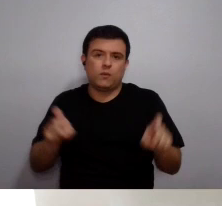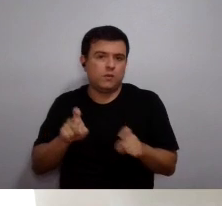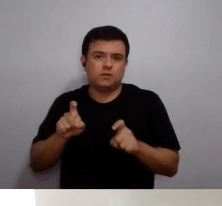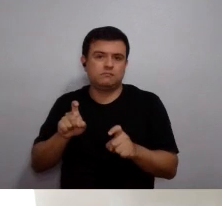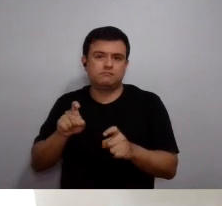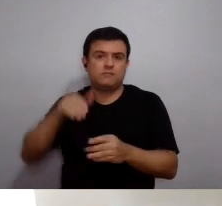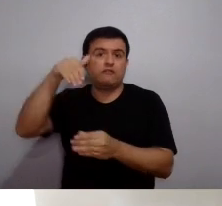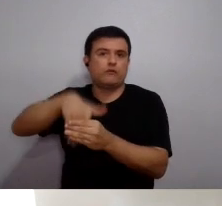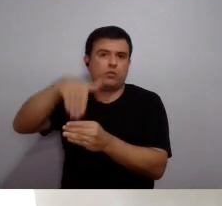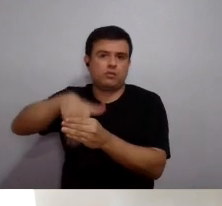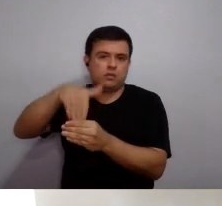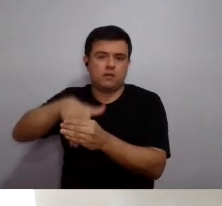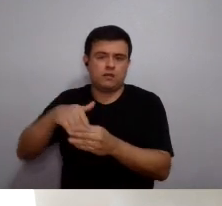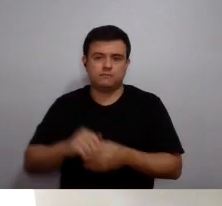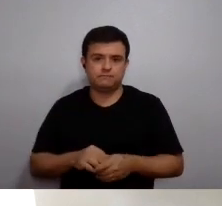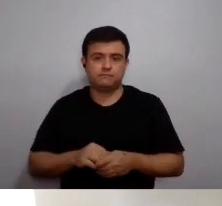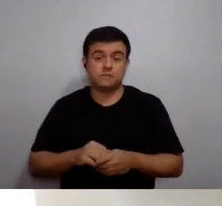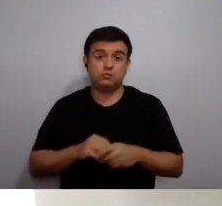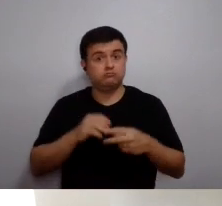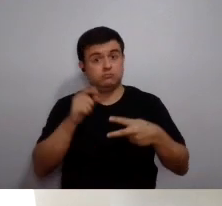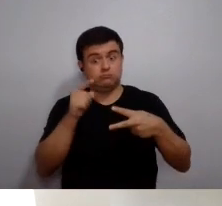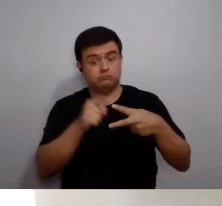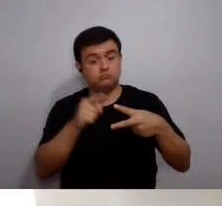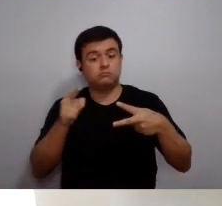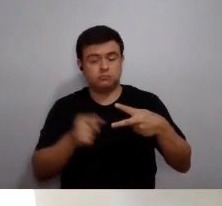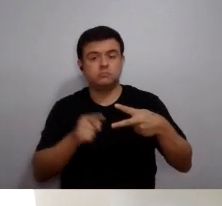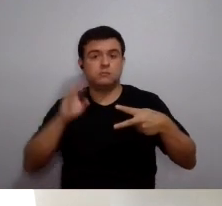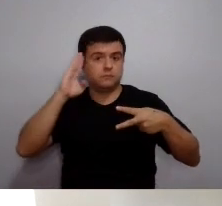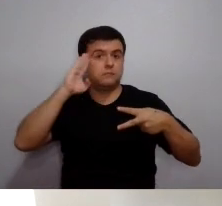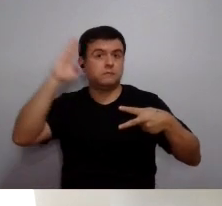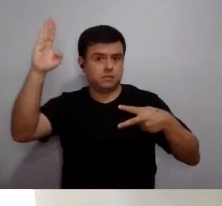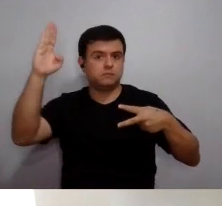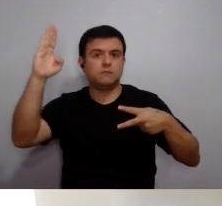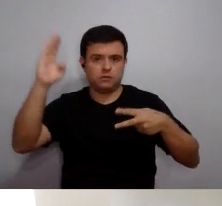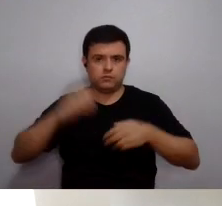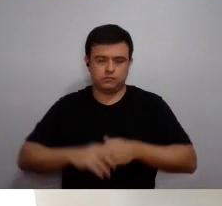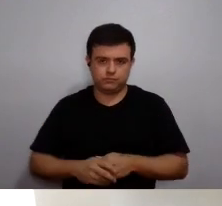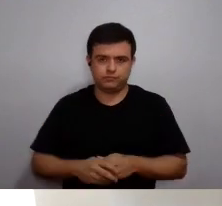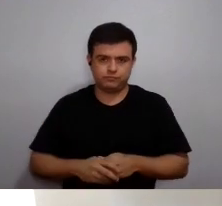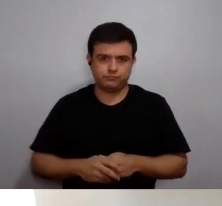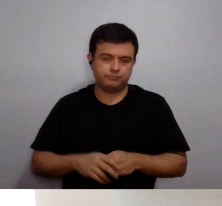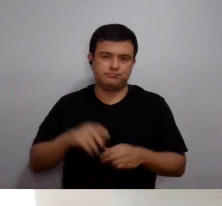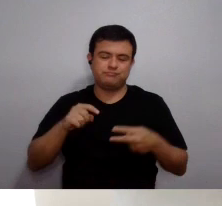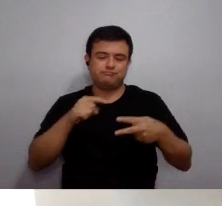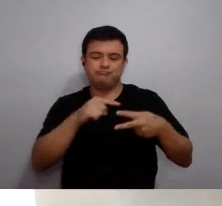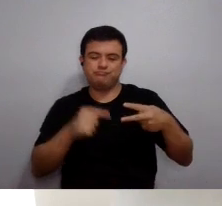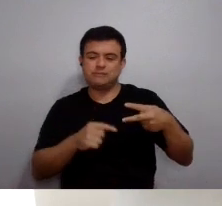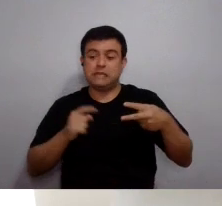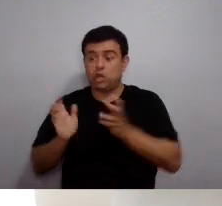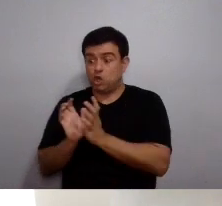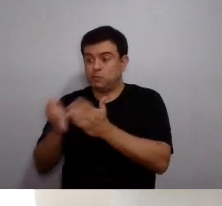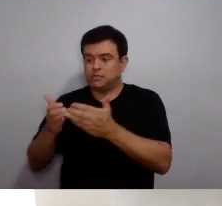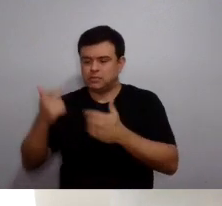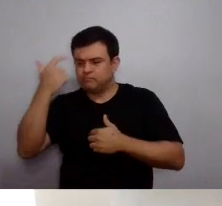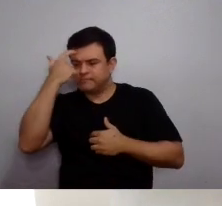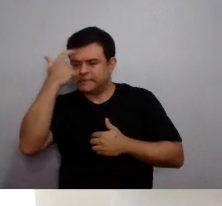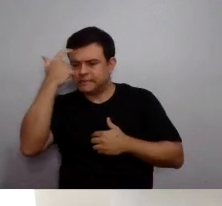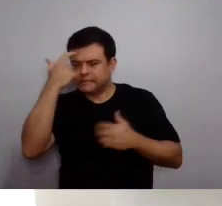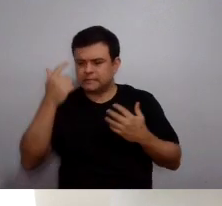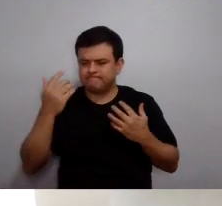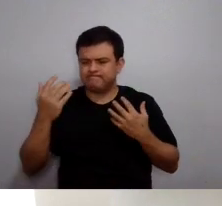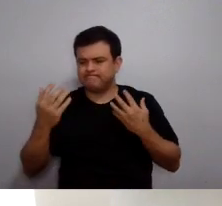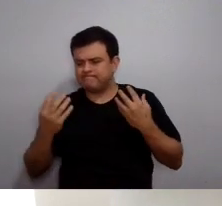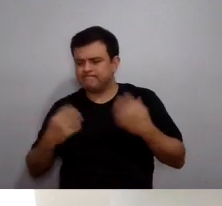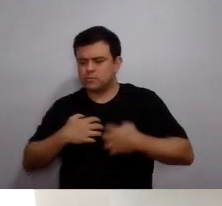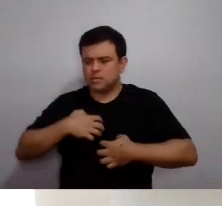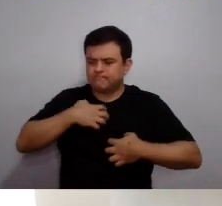ao computador para fazer a eleição. Então, esses são os dois pontos nevrálgicos que deixou